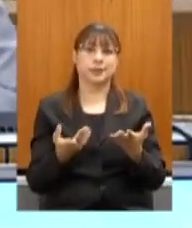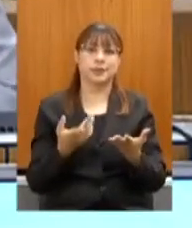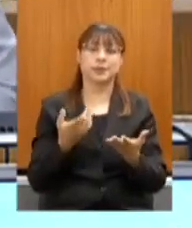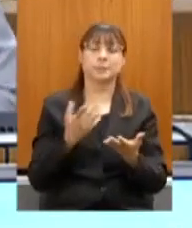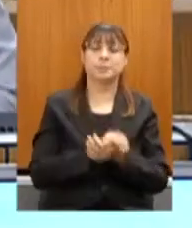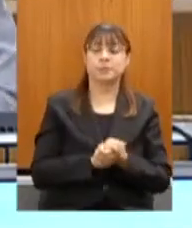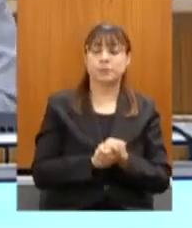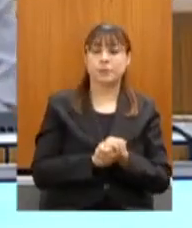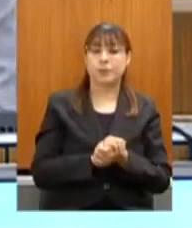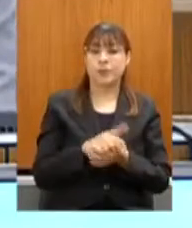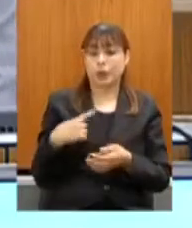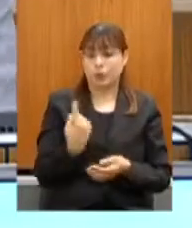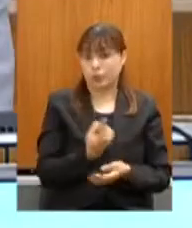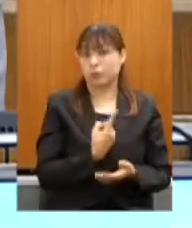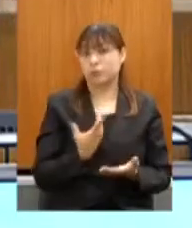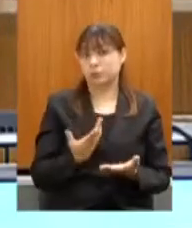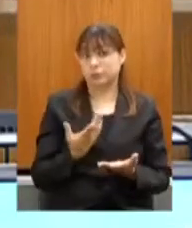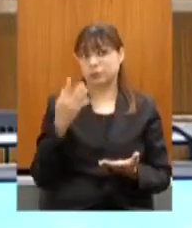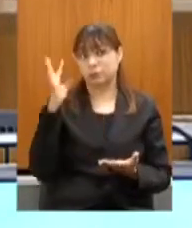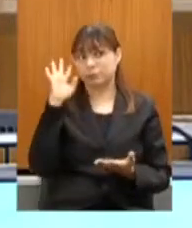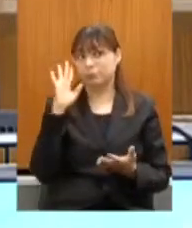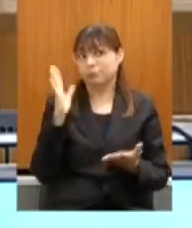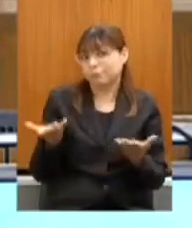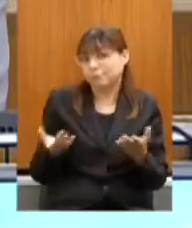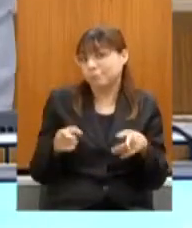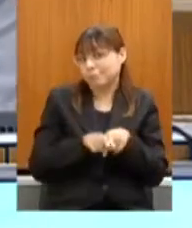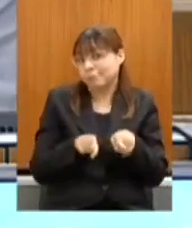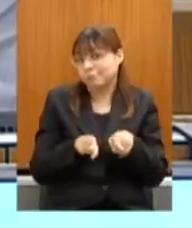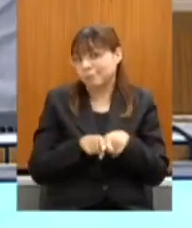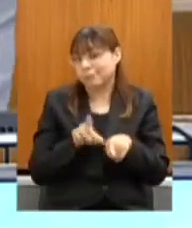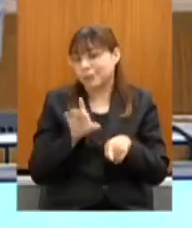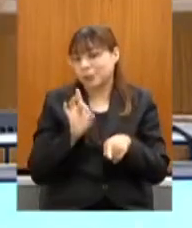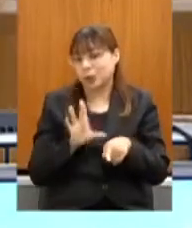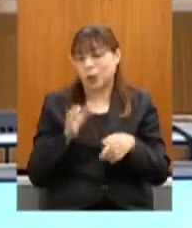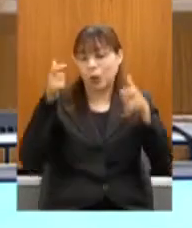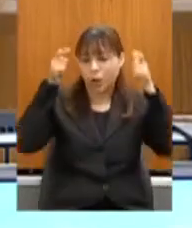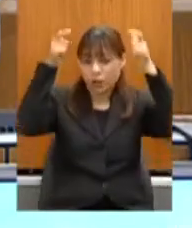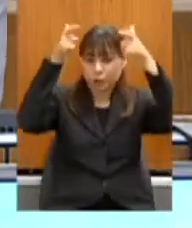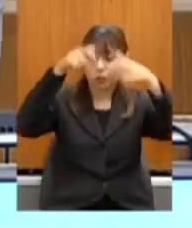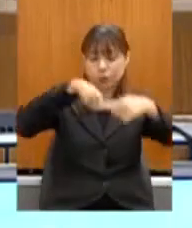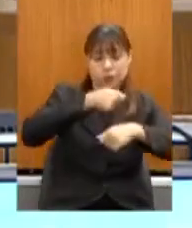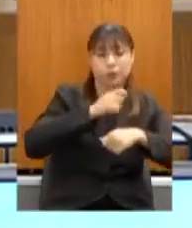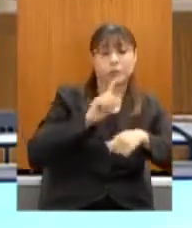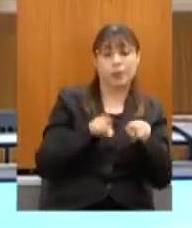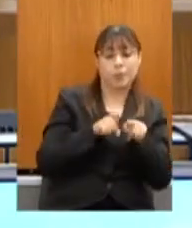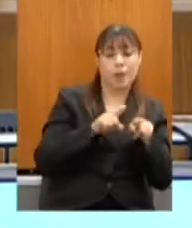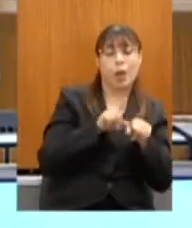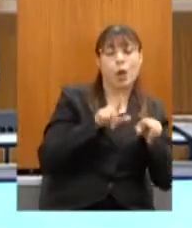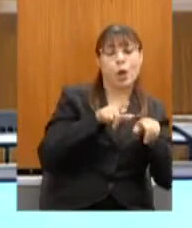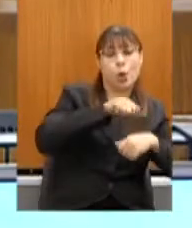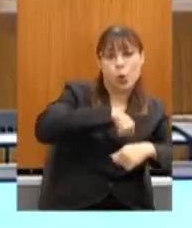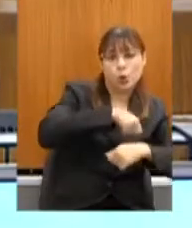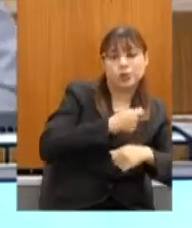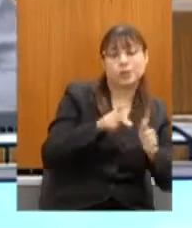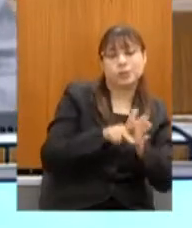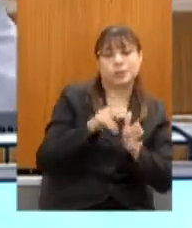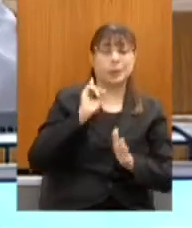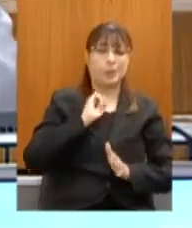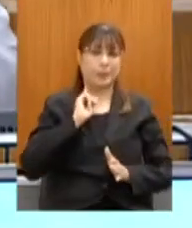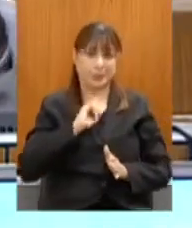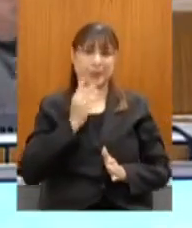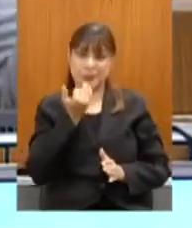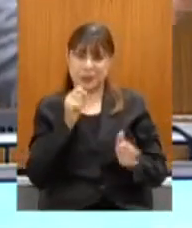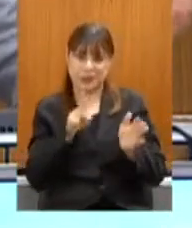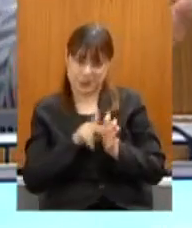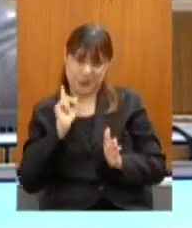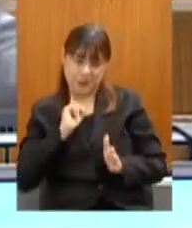Unesco, nós pensarmos, então, ao invés de gastronomia mineira, da cozinha mineira. E, obviamente, a gastronomia, toda a